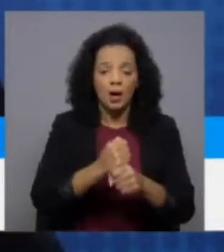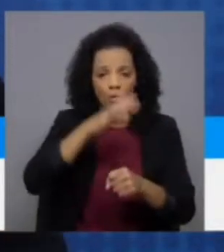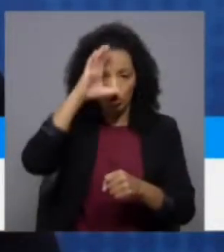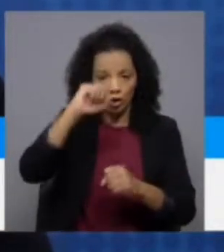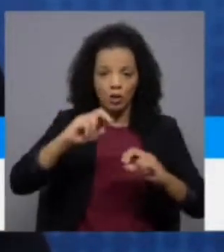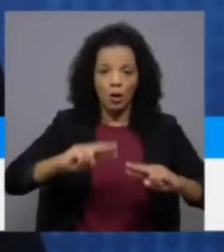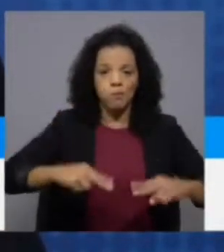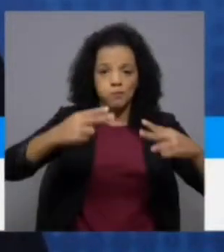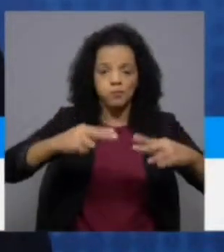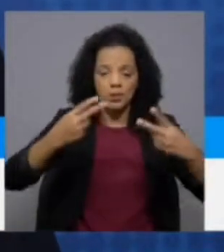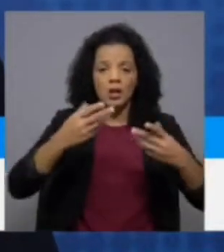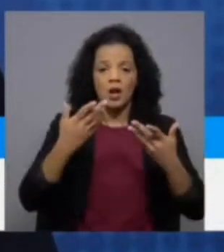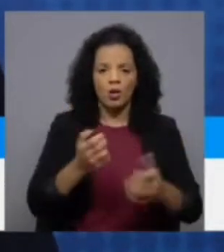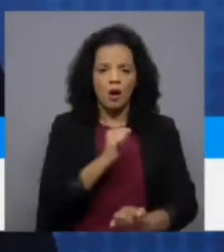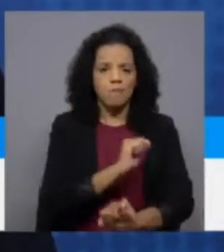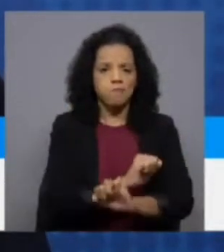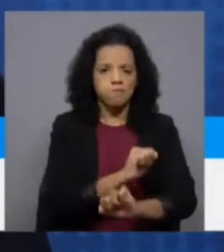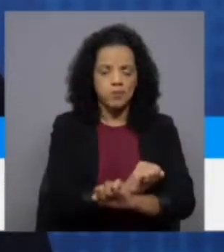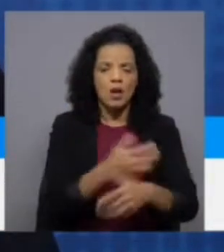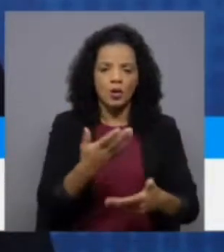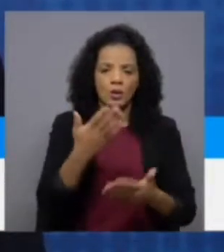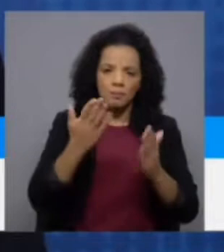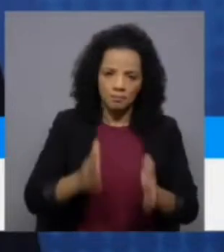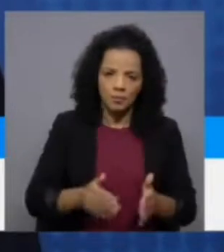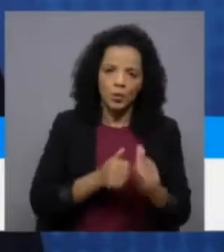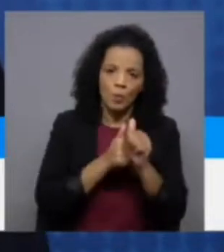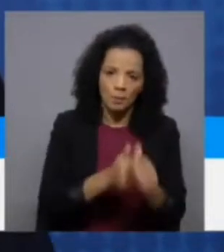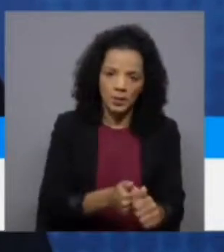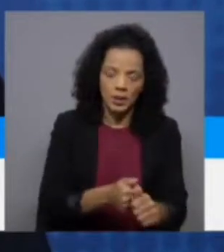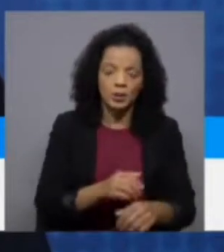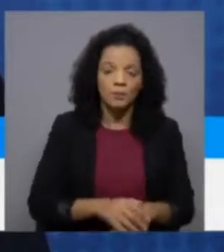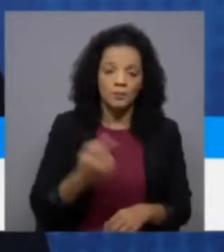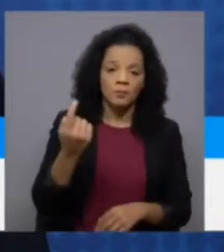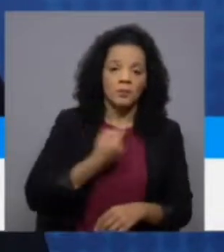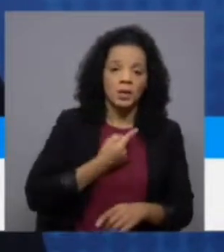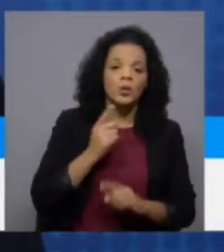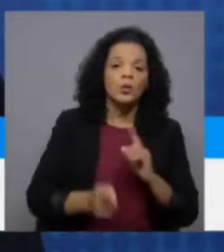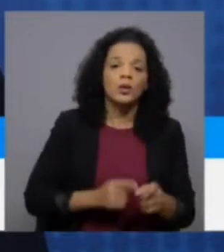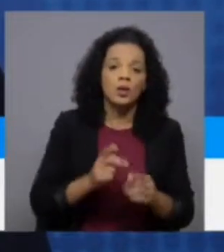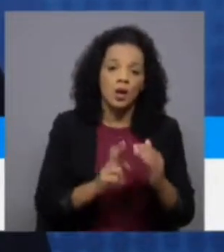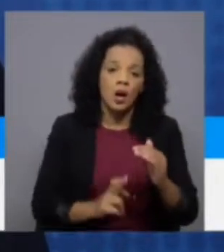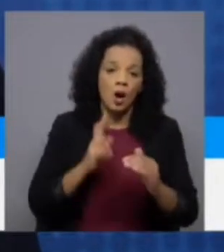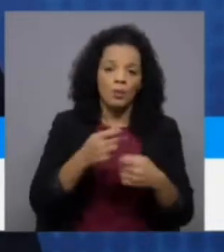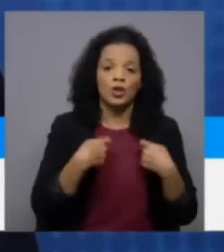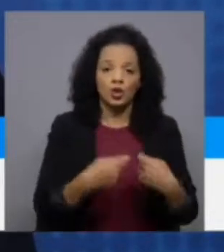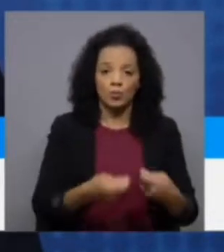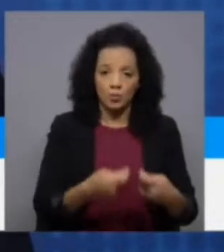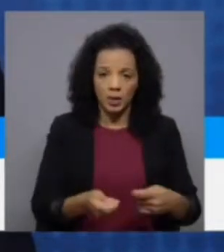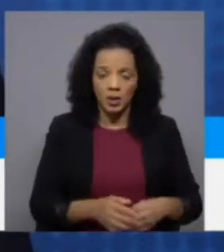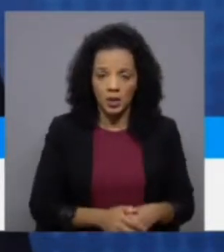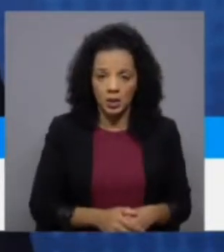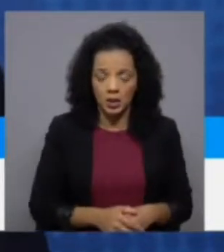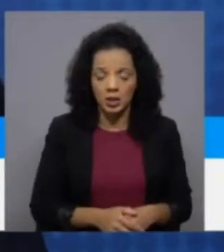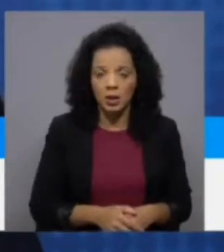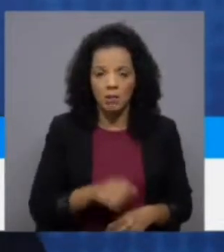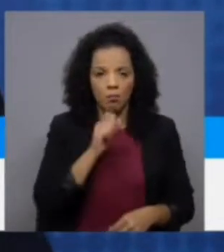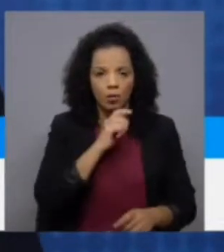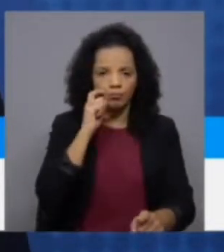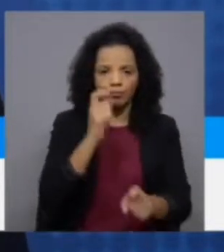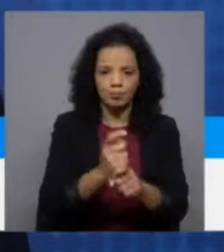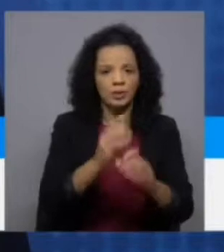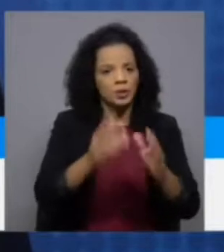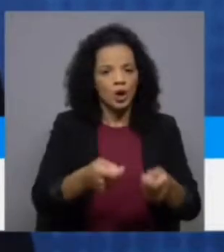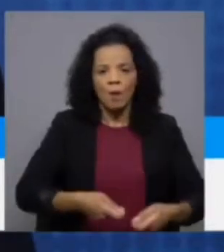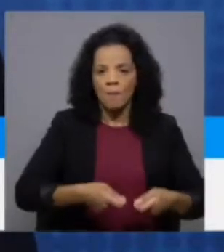congeladas, que agora nós temos de cumprir. E, portanto, isto obriga necessariamente a um aumento da despesa, nem que seja muito rigoroso. Tem de